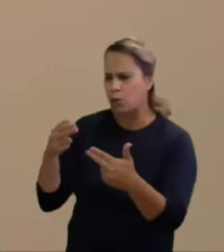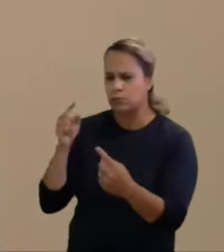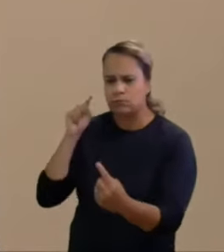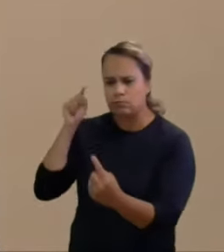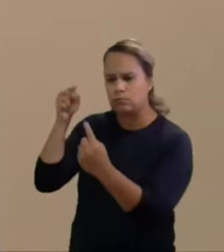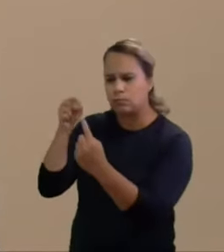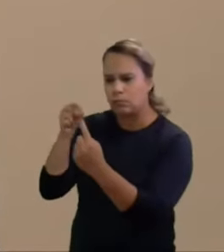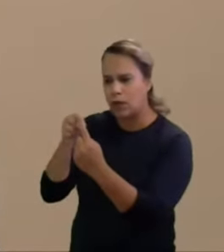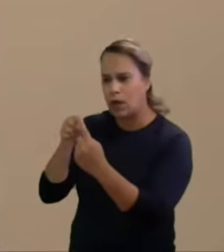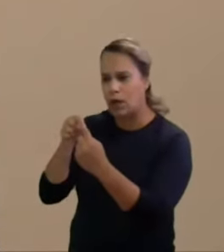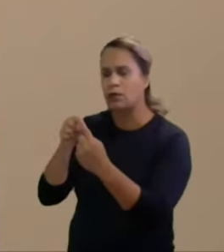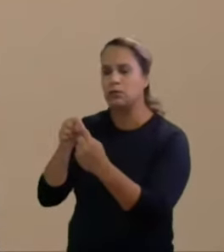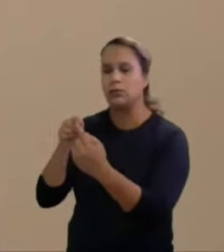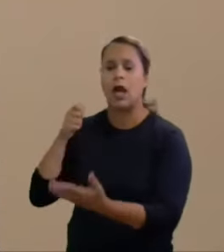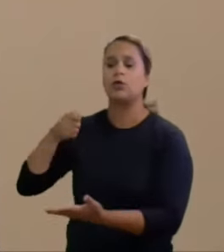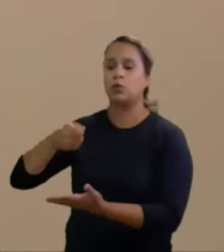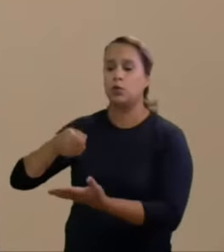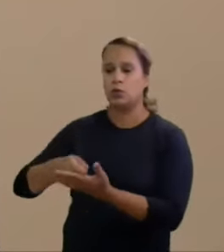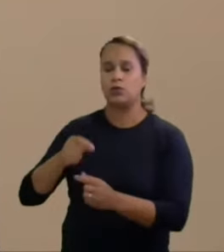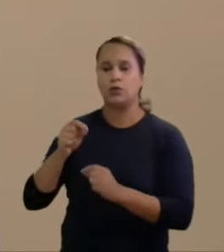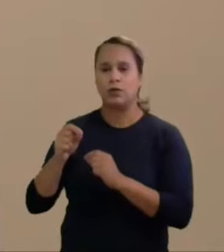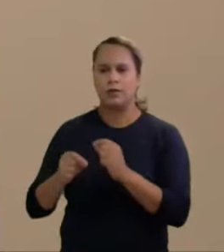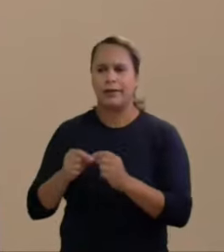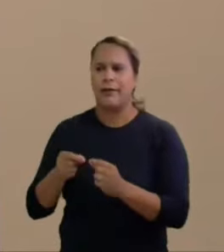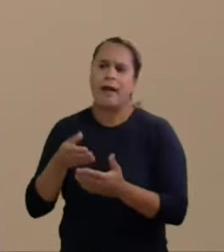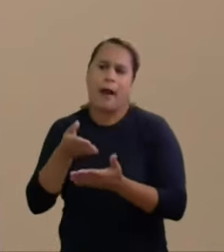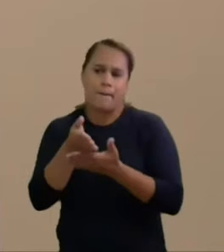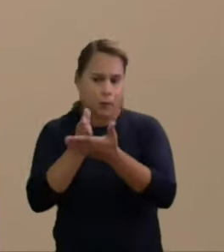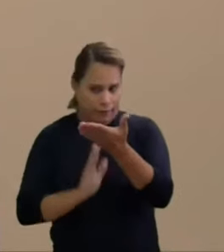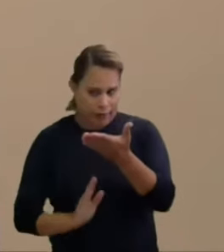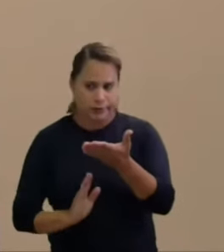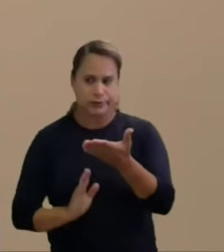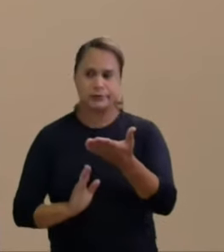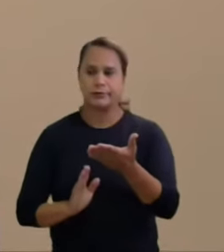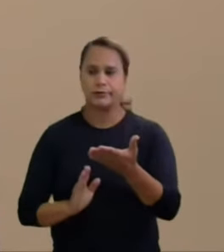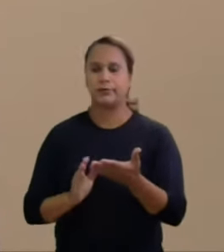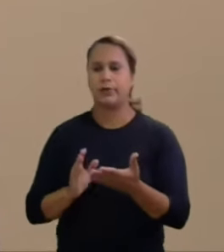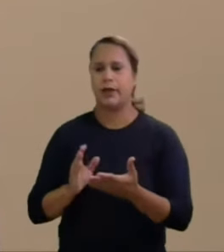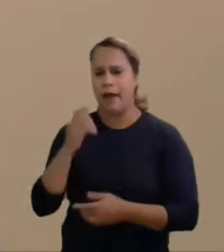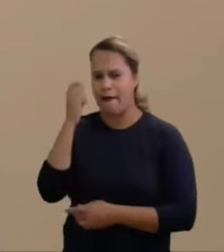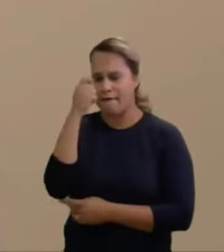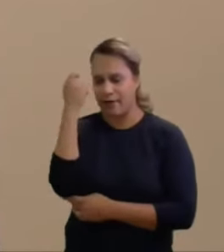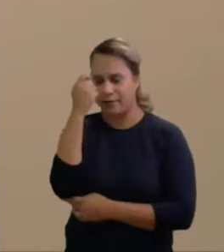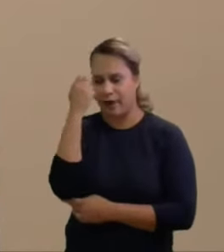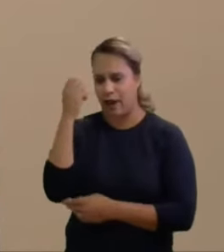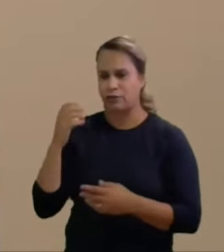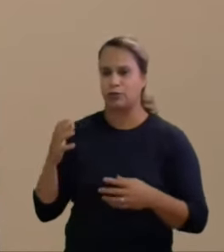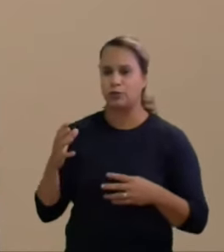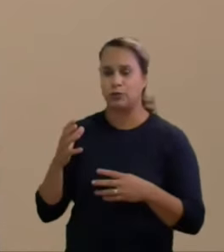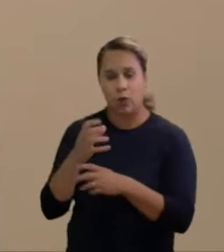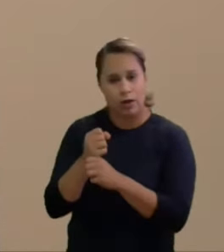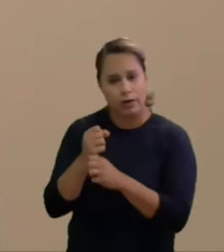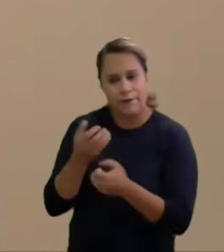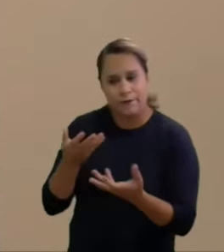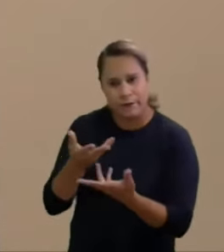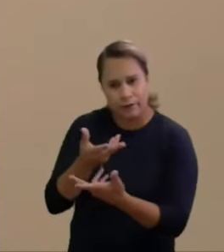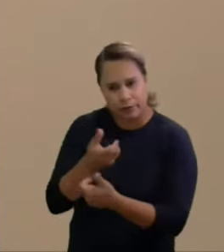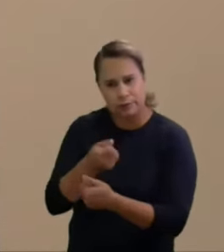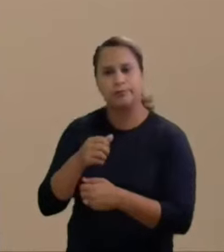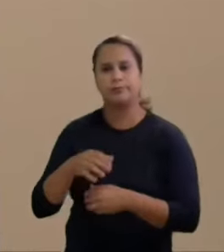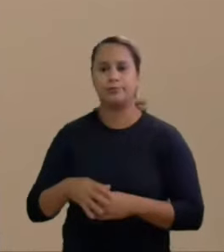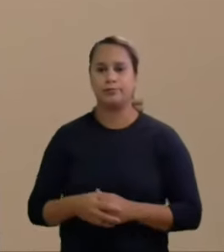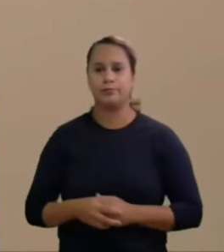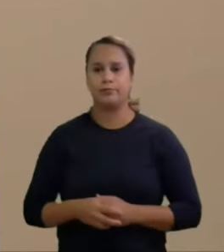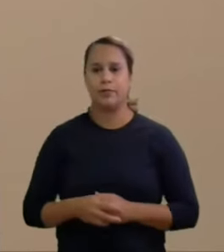a ferição de reprovabilidade, que é a gravidade qualitativa, e inferir com necessária segurança que essas condutas foram